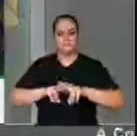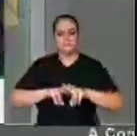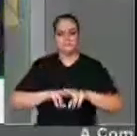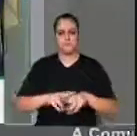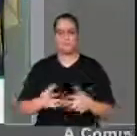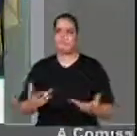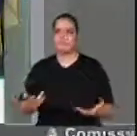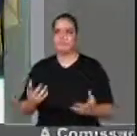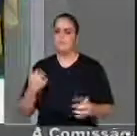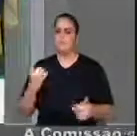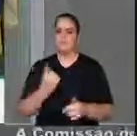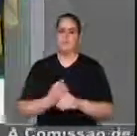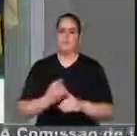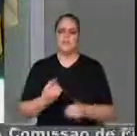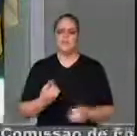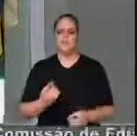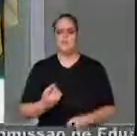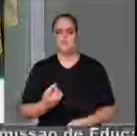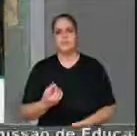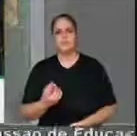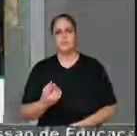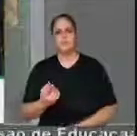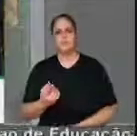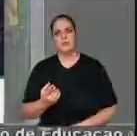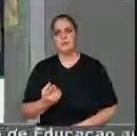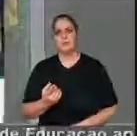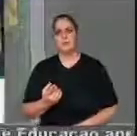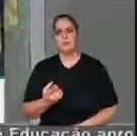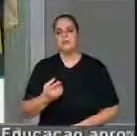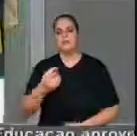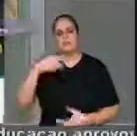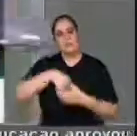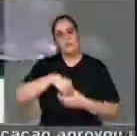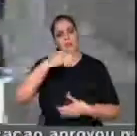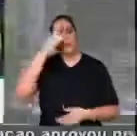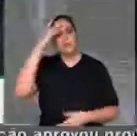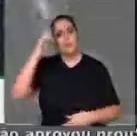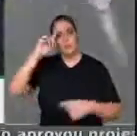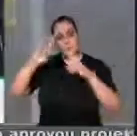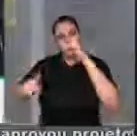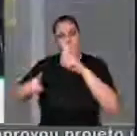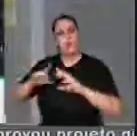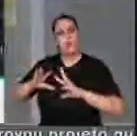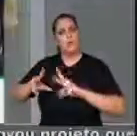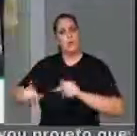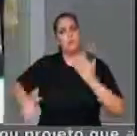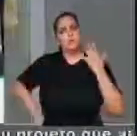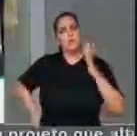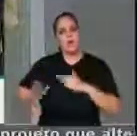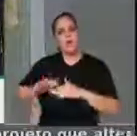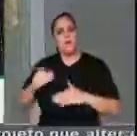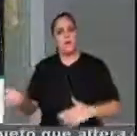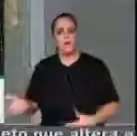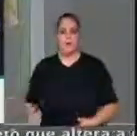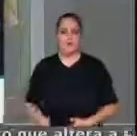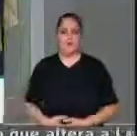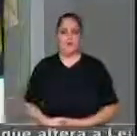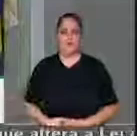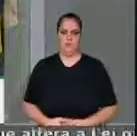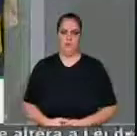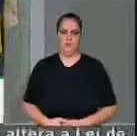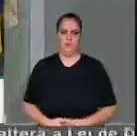é que estavam comandando os presídios em todo o Brasil. Nada foi feito. Fiquei